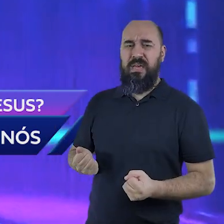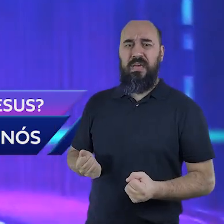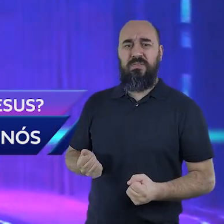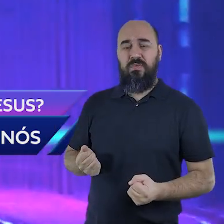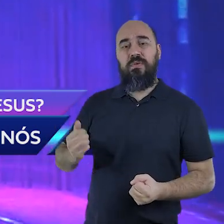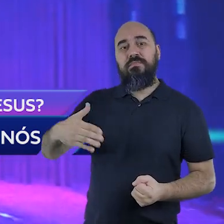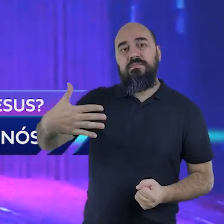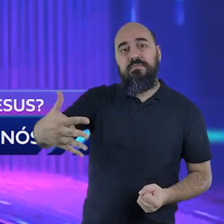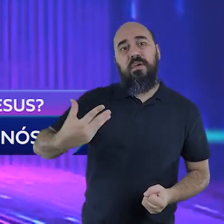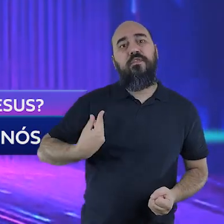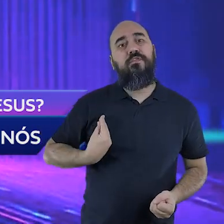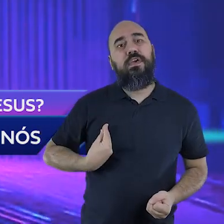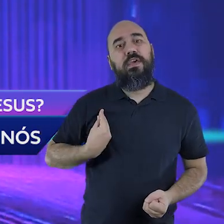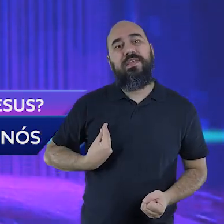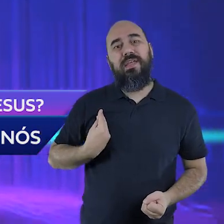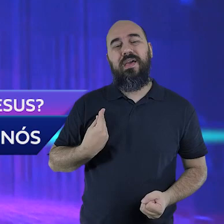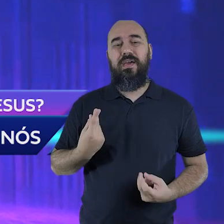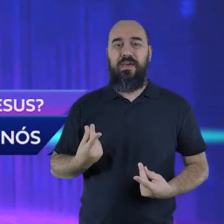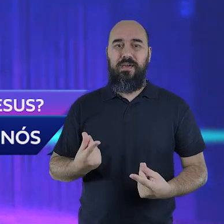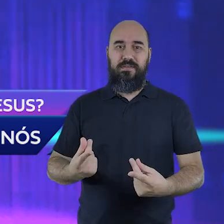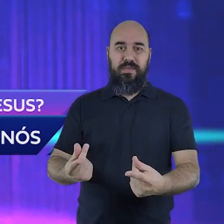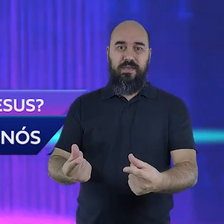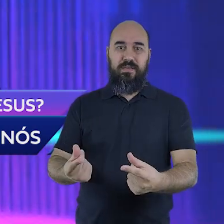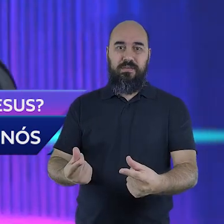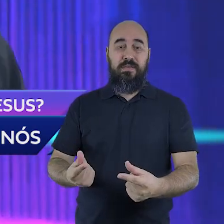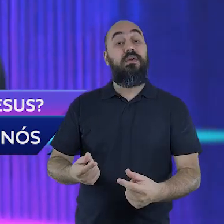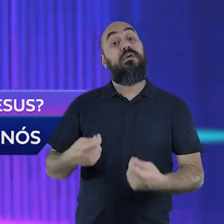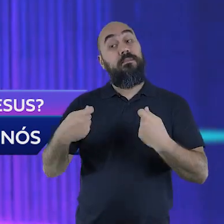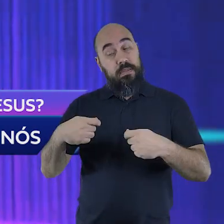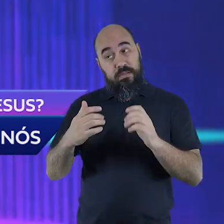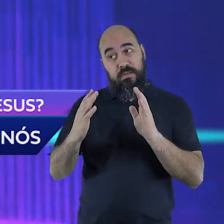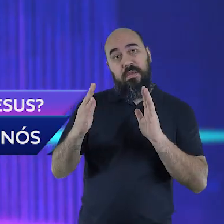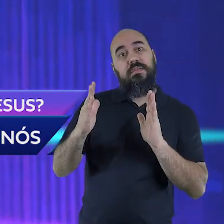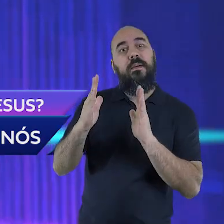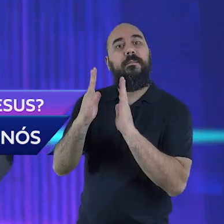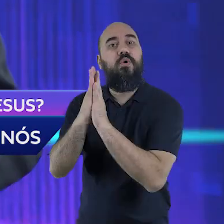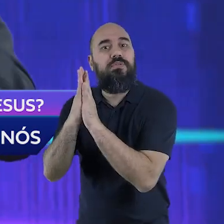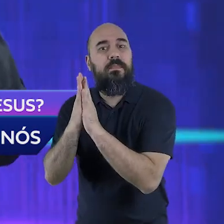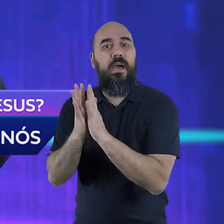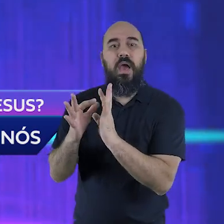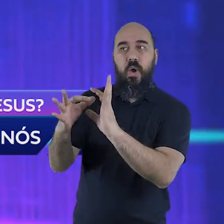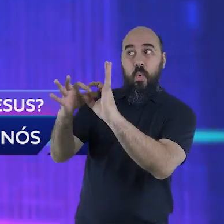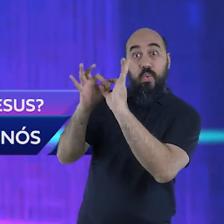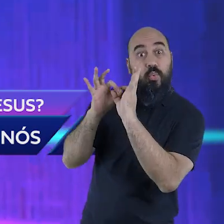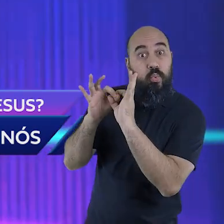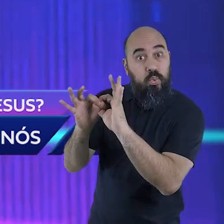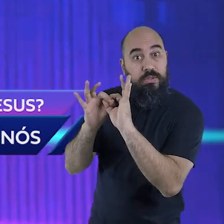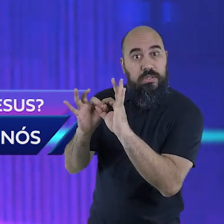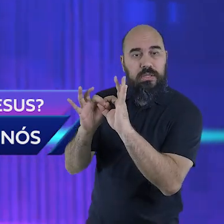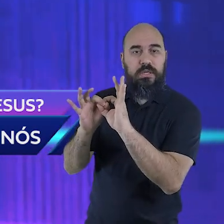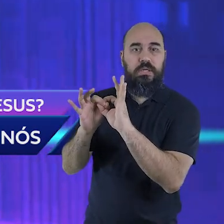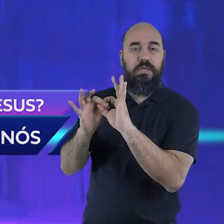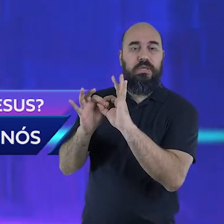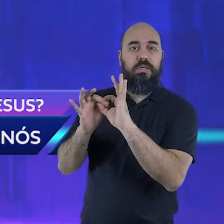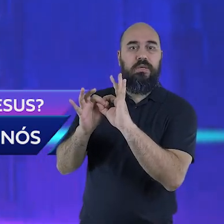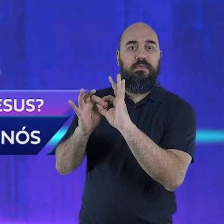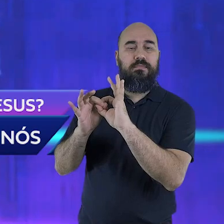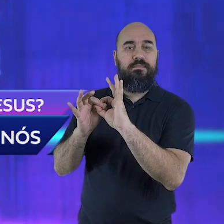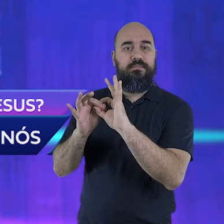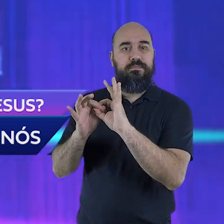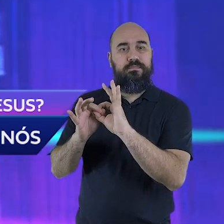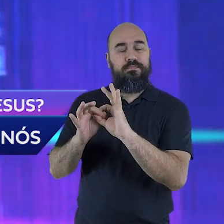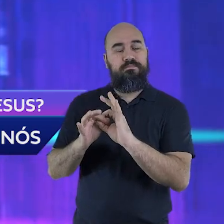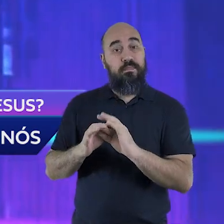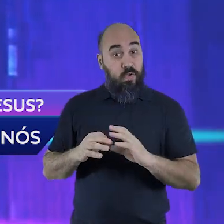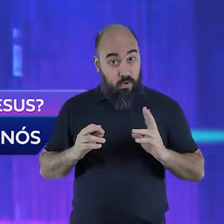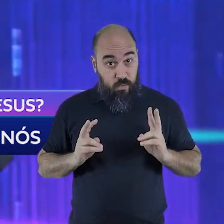dá um passo de fé em direção a ele. Quando você se aproxima dele. Quando você se une a ele. Vamos